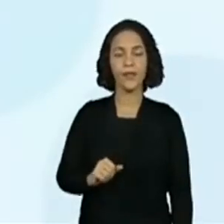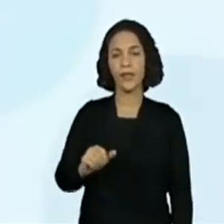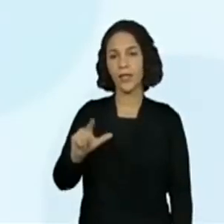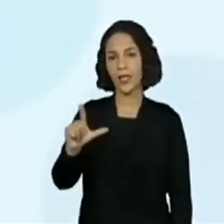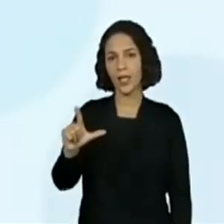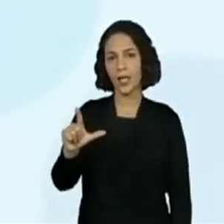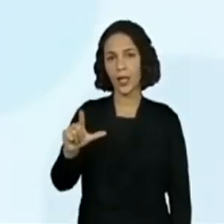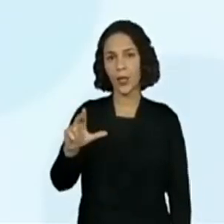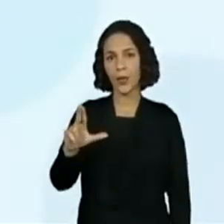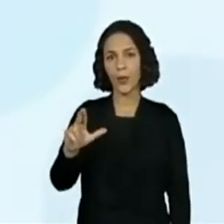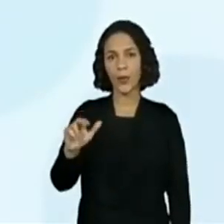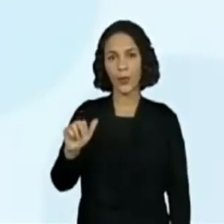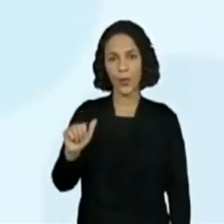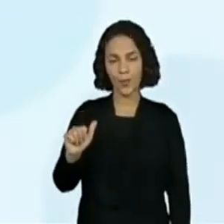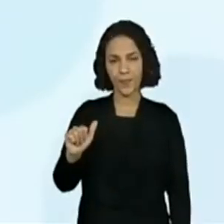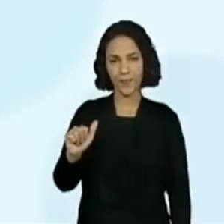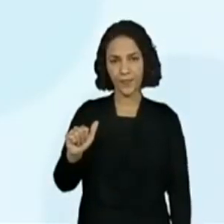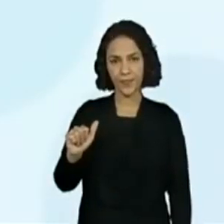Cheia.